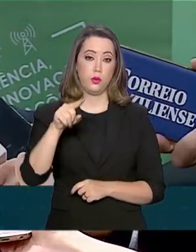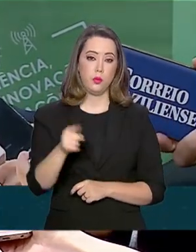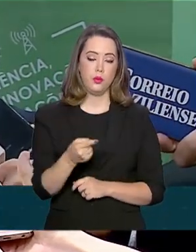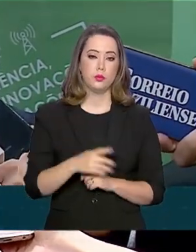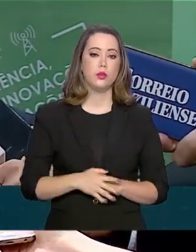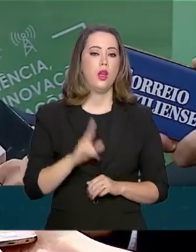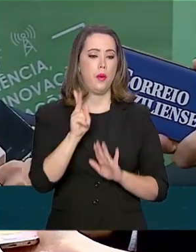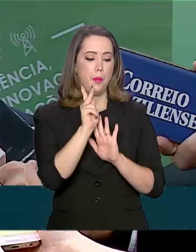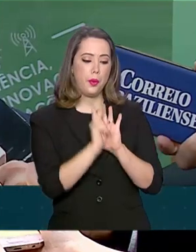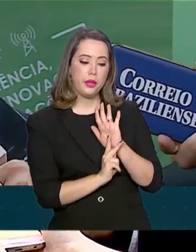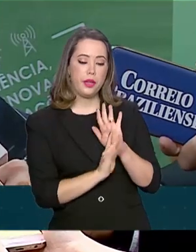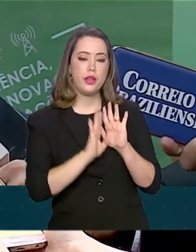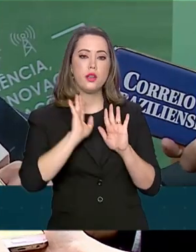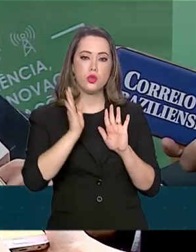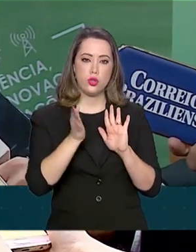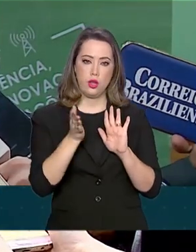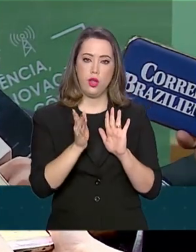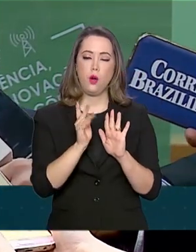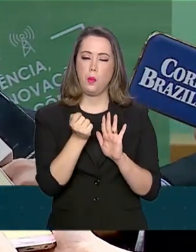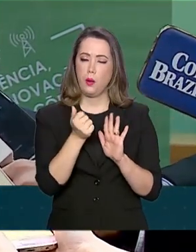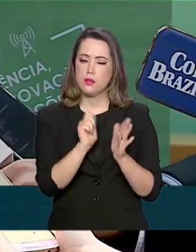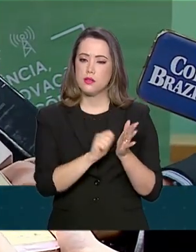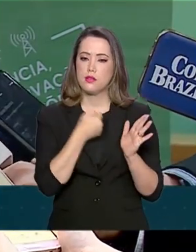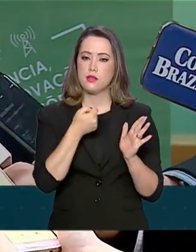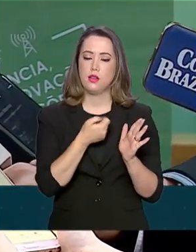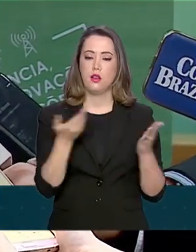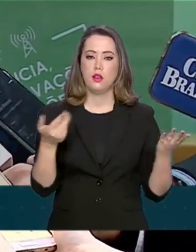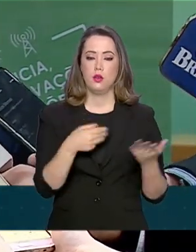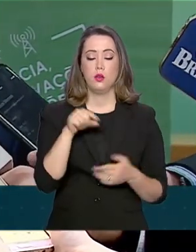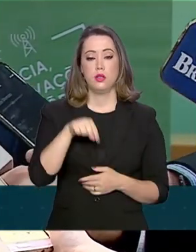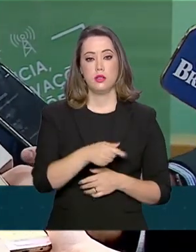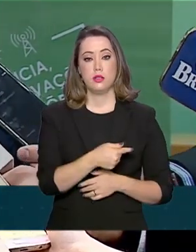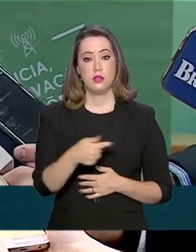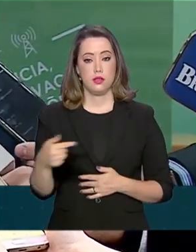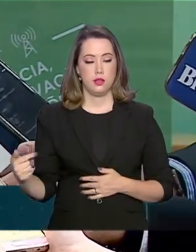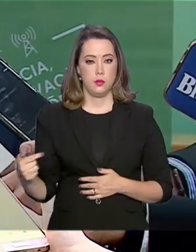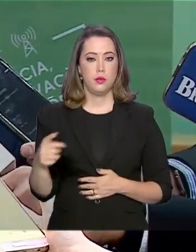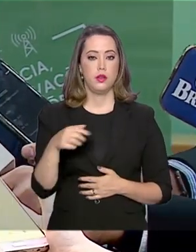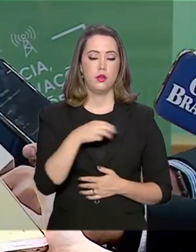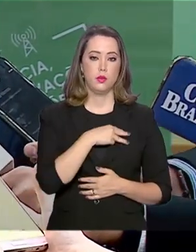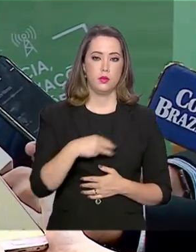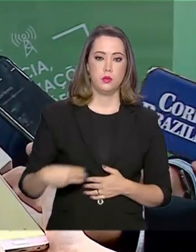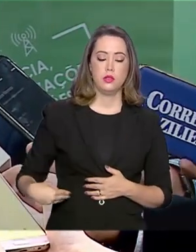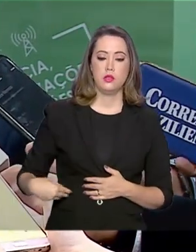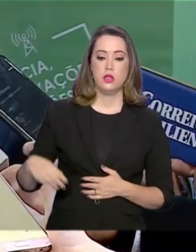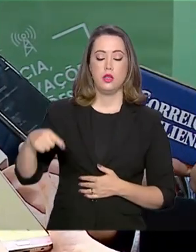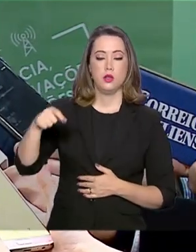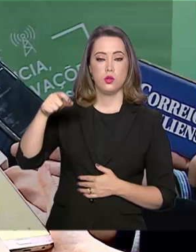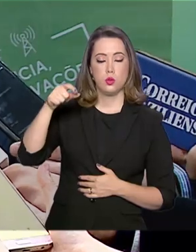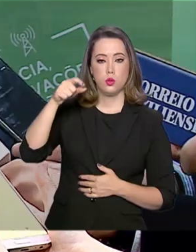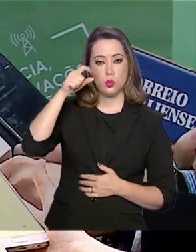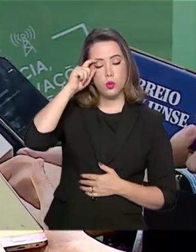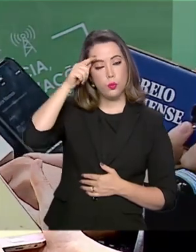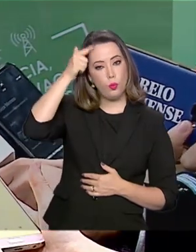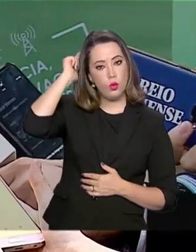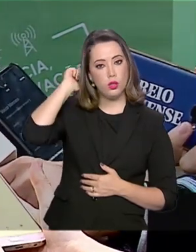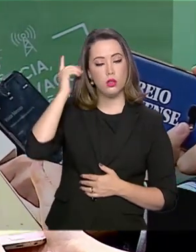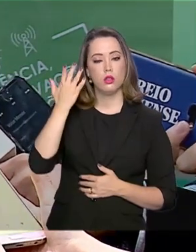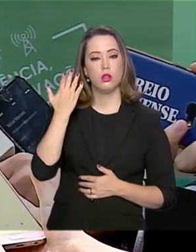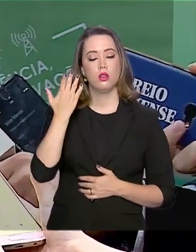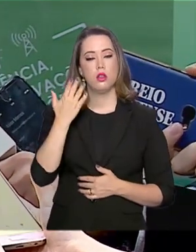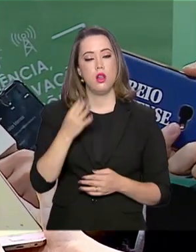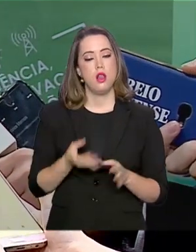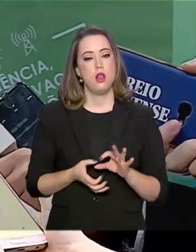está para ser assinada agora pelo Paulo Guedes, essa semana, eu espero, já liberando 157